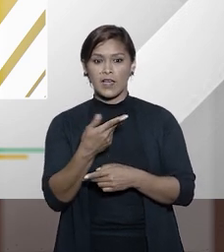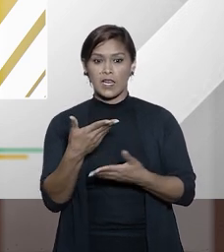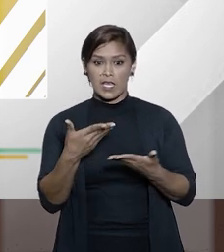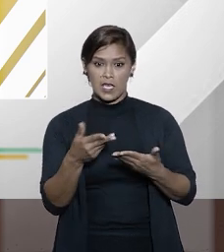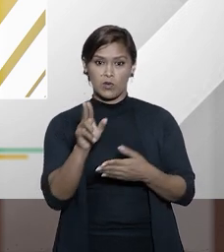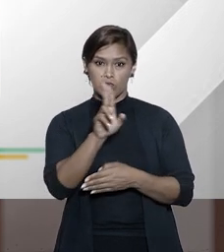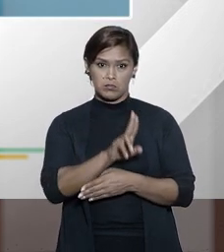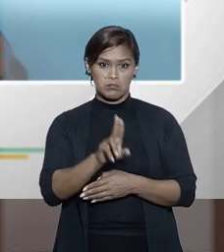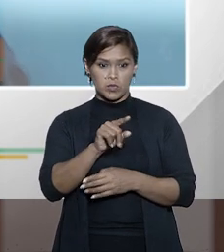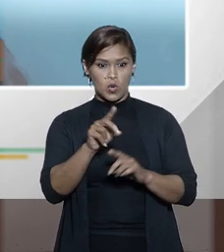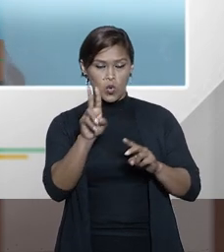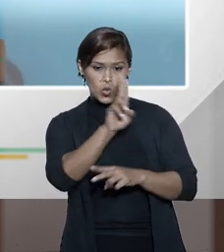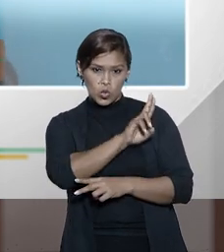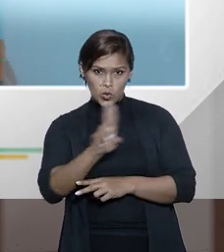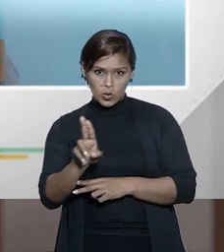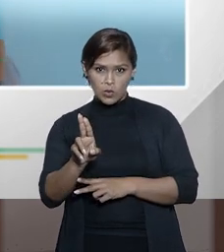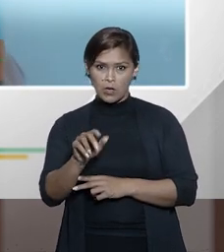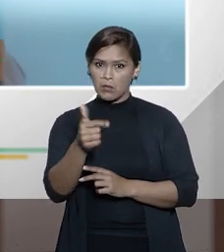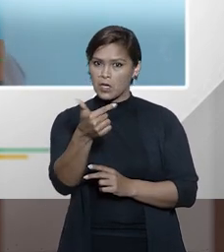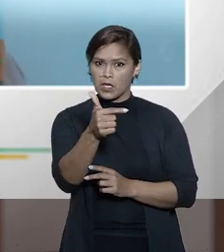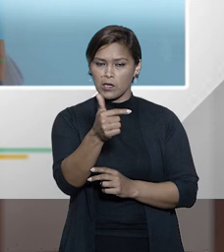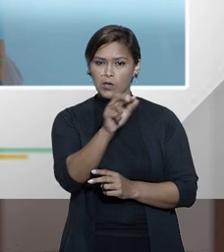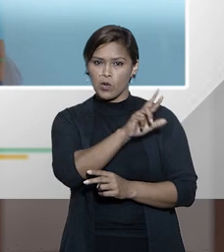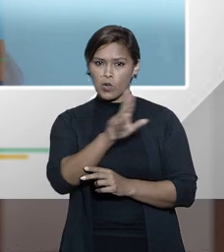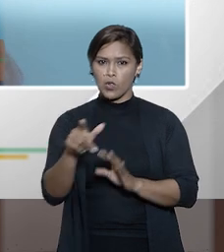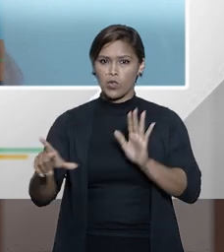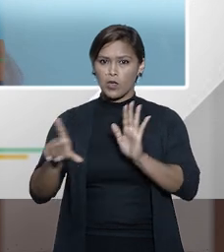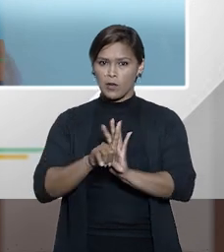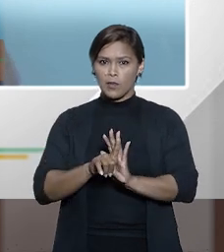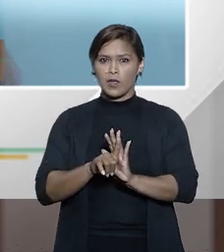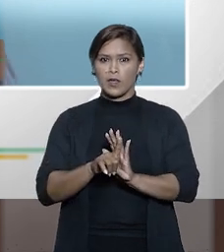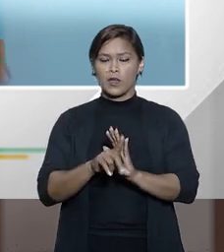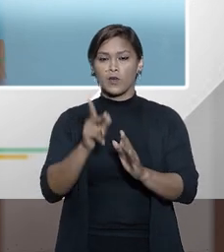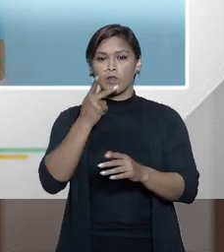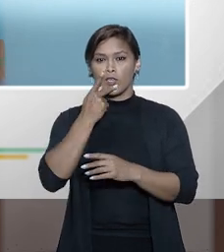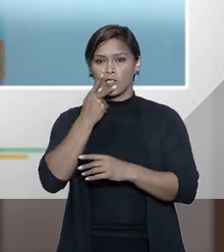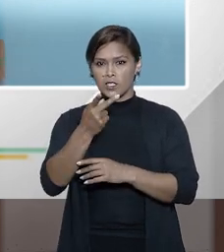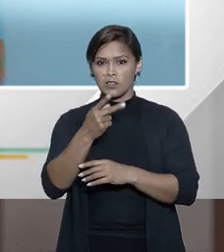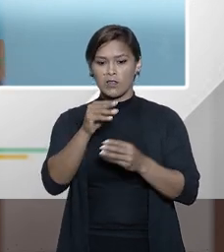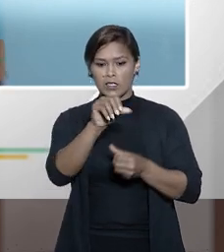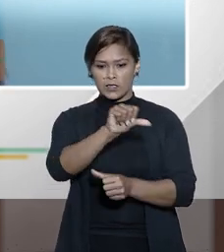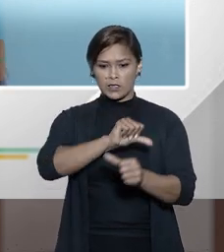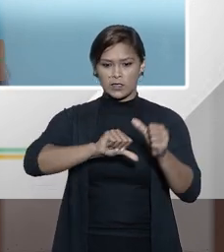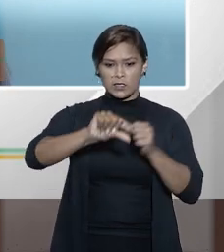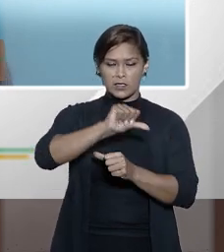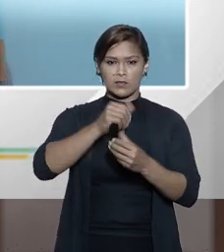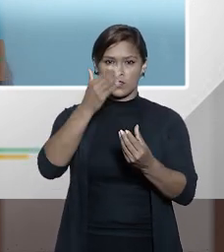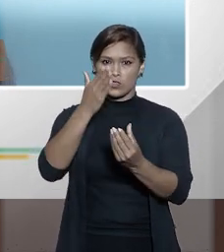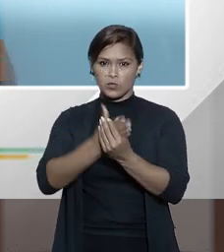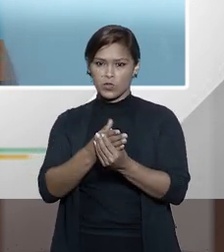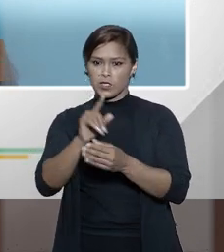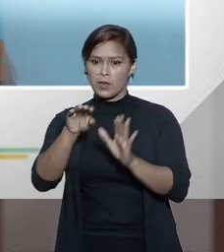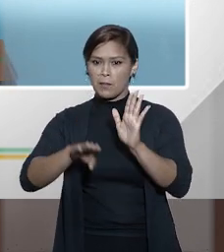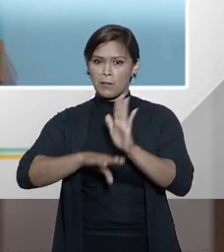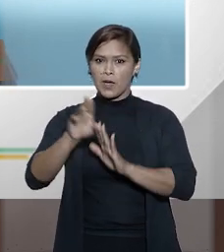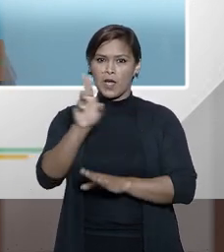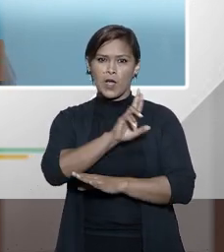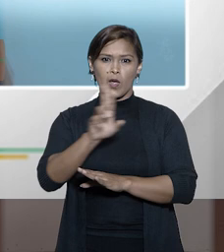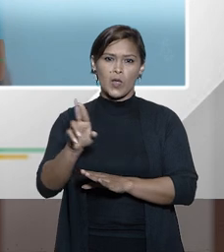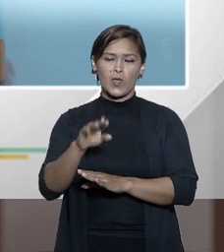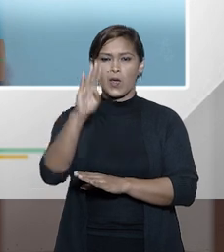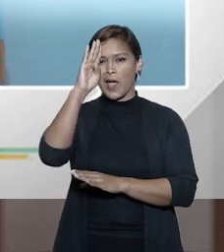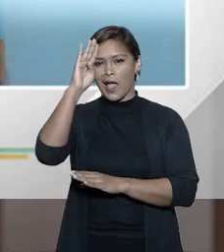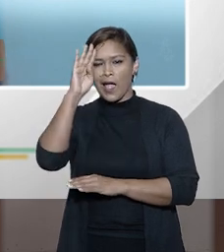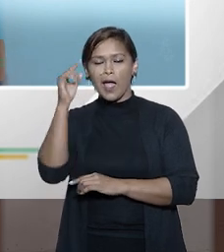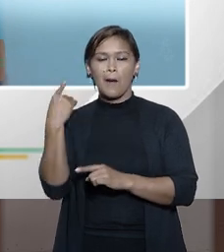e eu estou usando aqui uma nomenclatura que não é uma nomenclatura legal quando a gente fala transferência de processos isso é mais uma nomenclatura